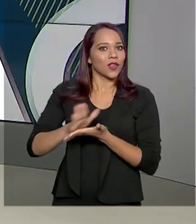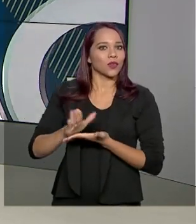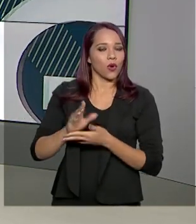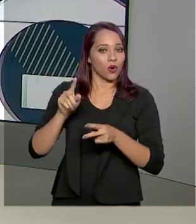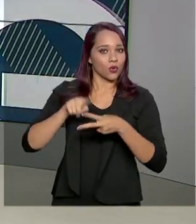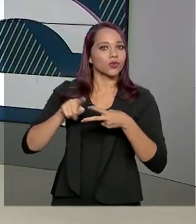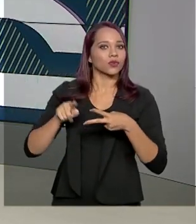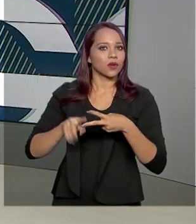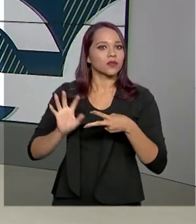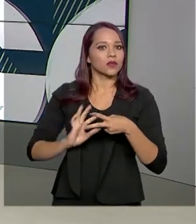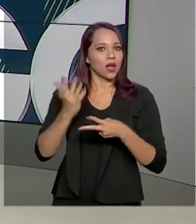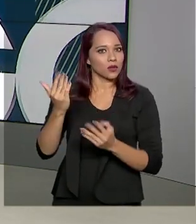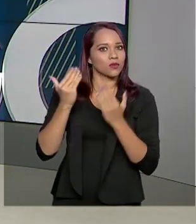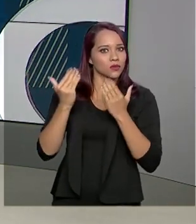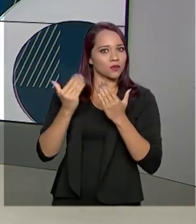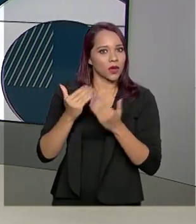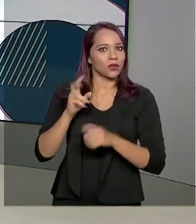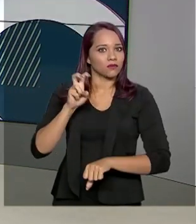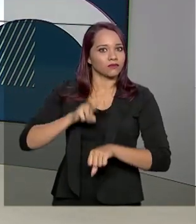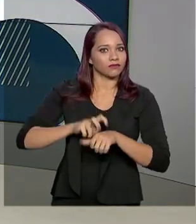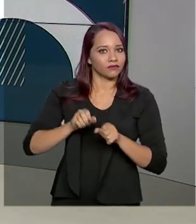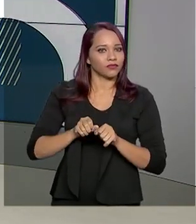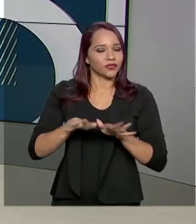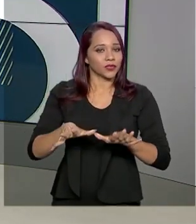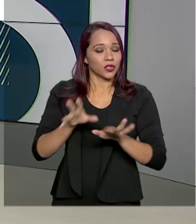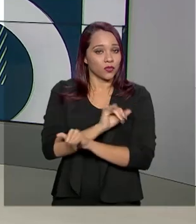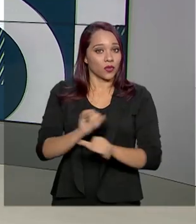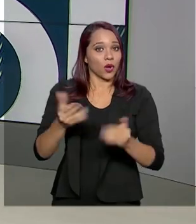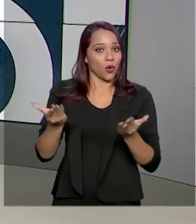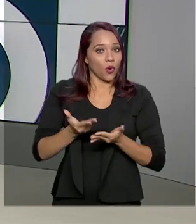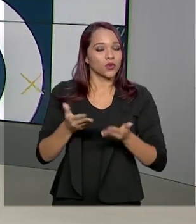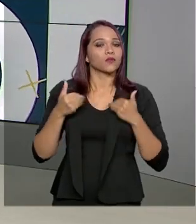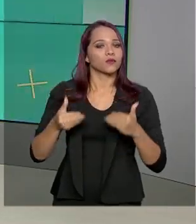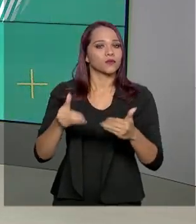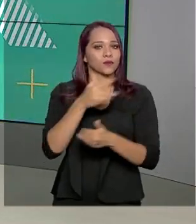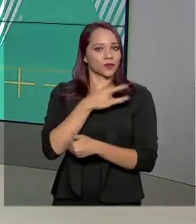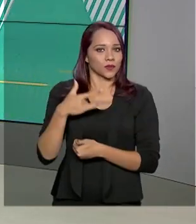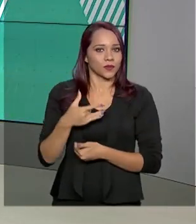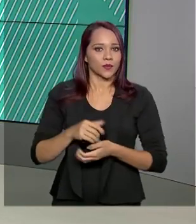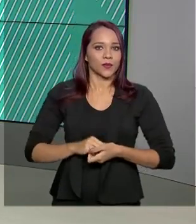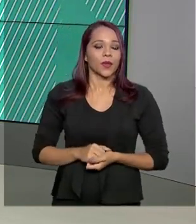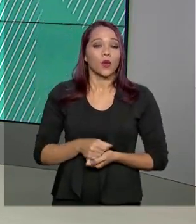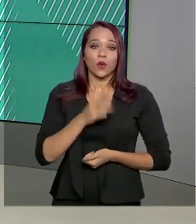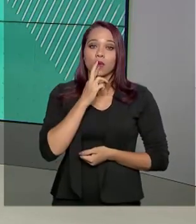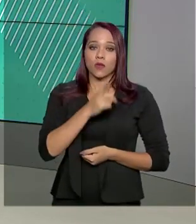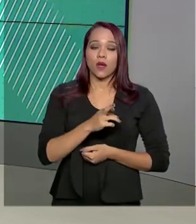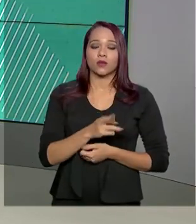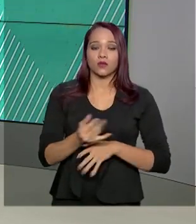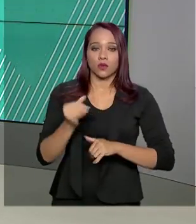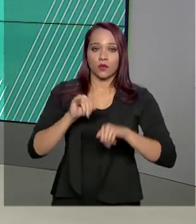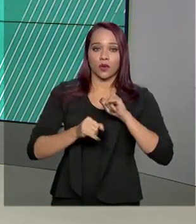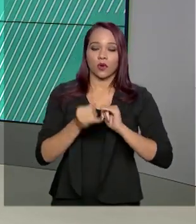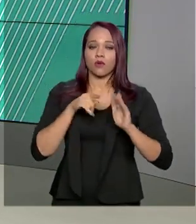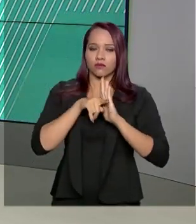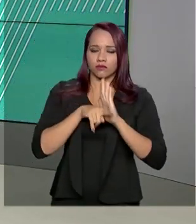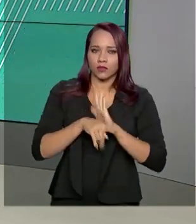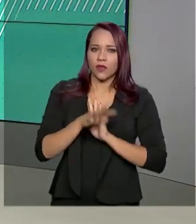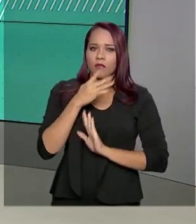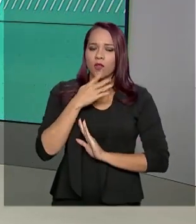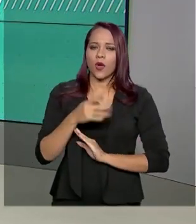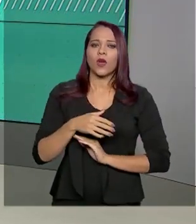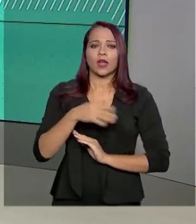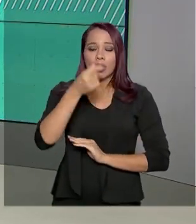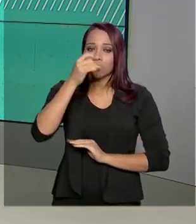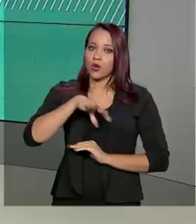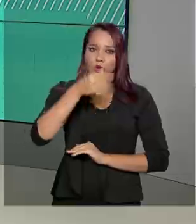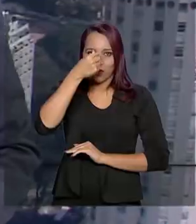os dois casos suspeitos do coronavírus divulgados hoje pelo Ministério da Saúde. Os resultados de laboratório deram positivo para